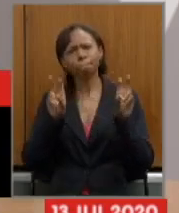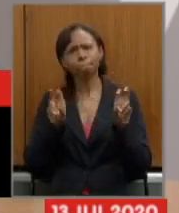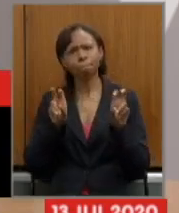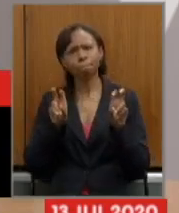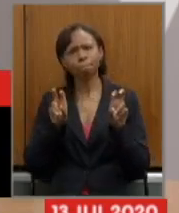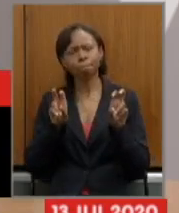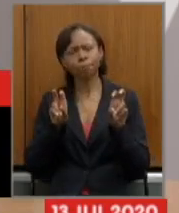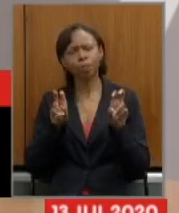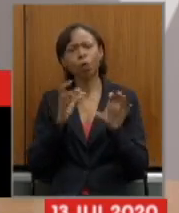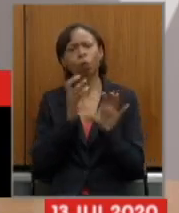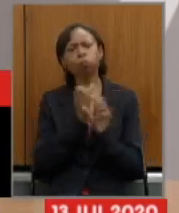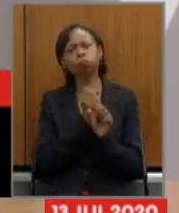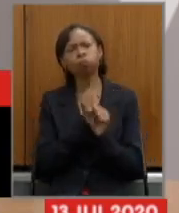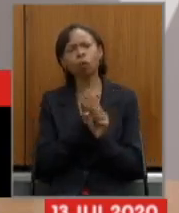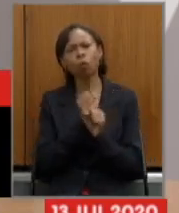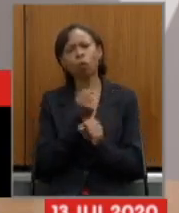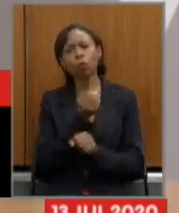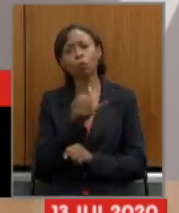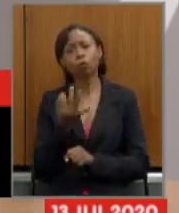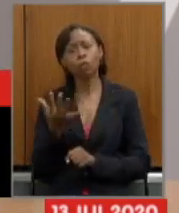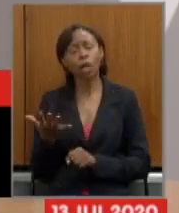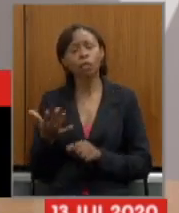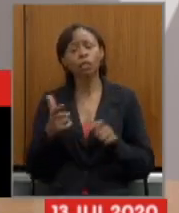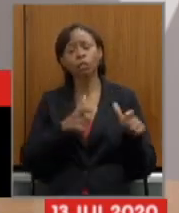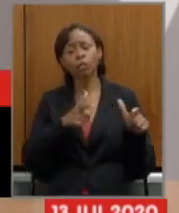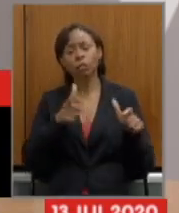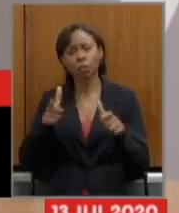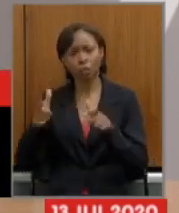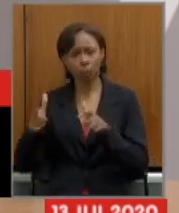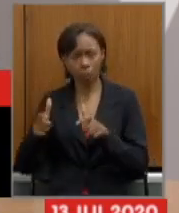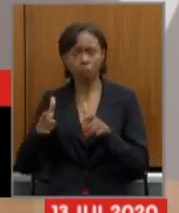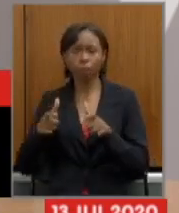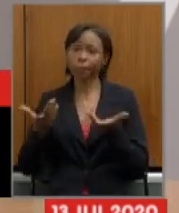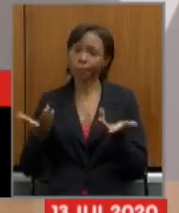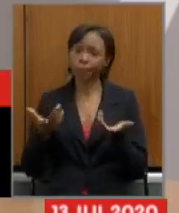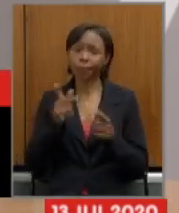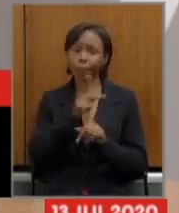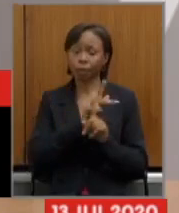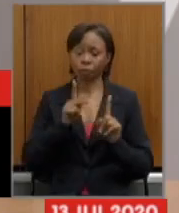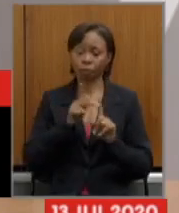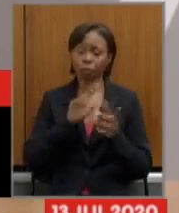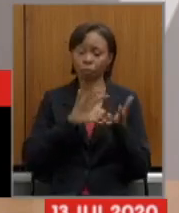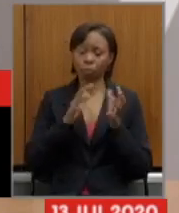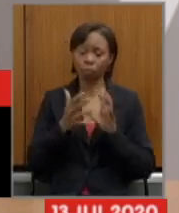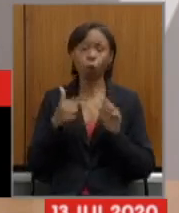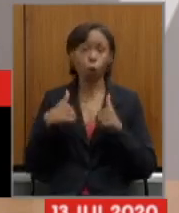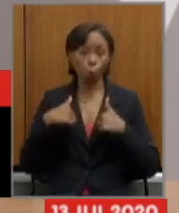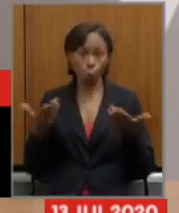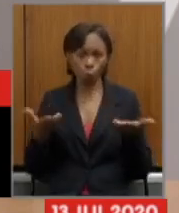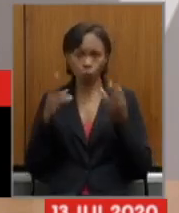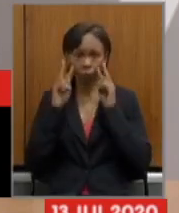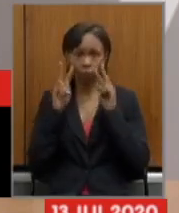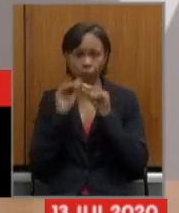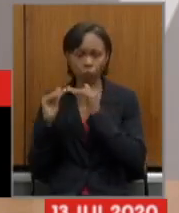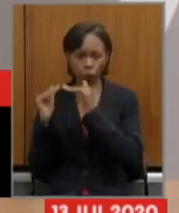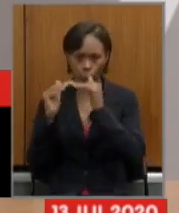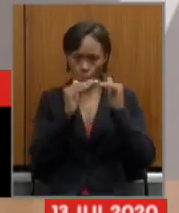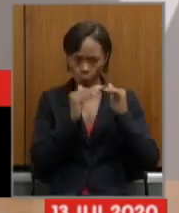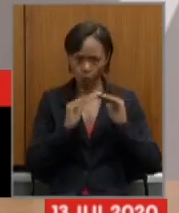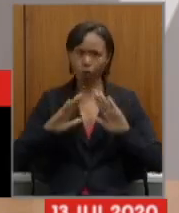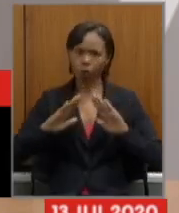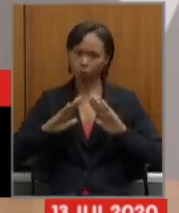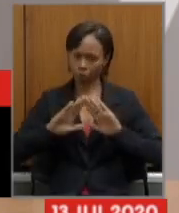dos números e das questões demográficas que tornam a reforma da previdência e eu vejo que hoje isso já é um consenso na casa a